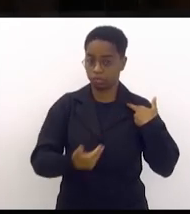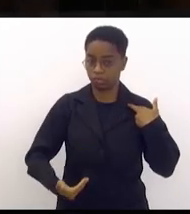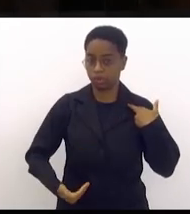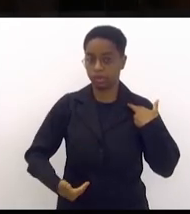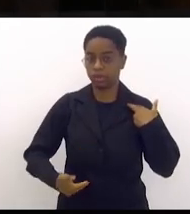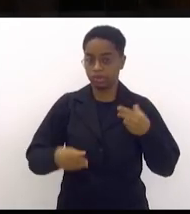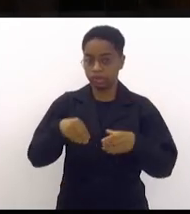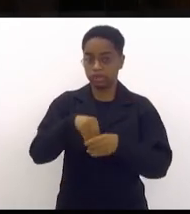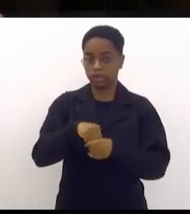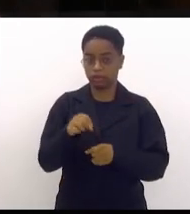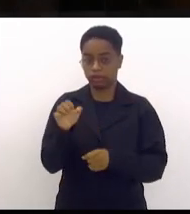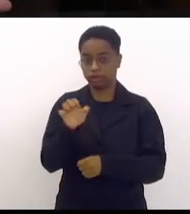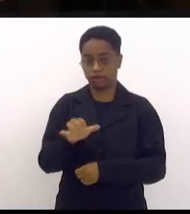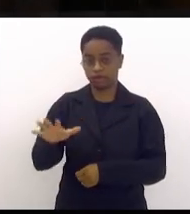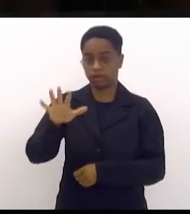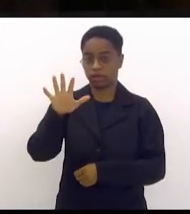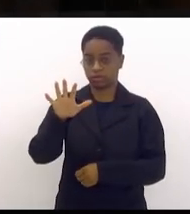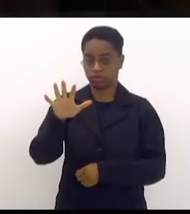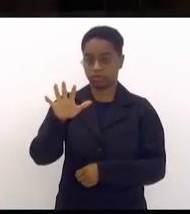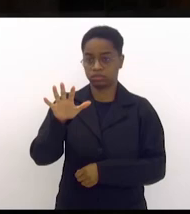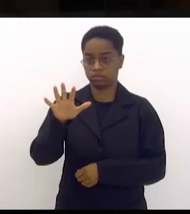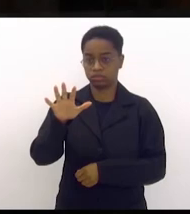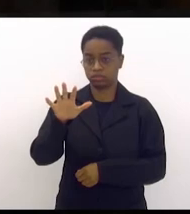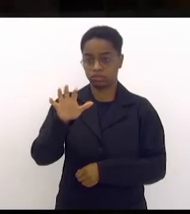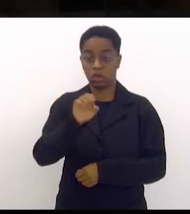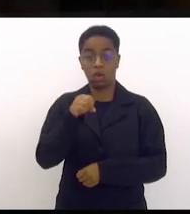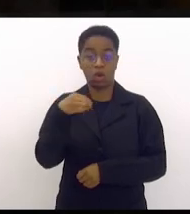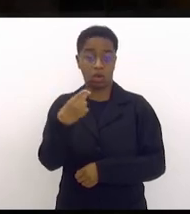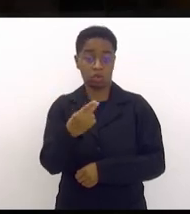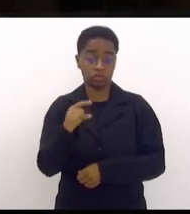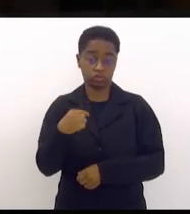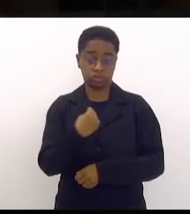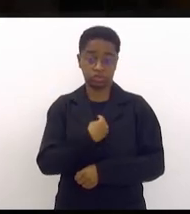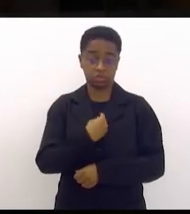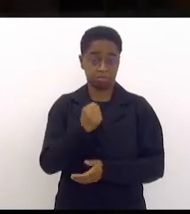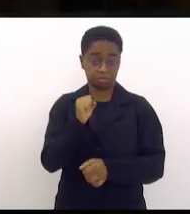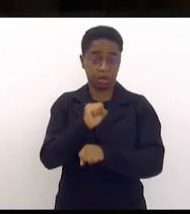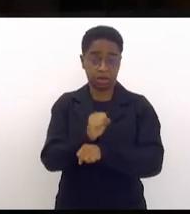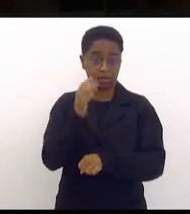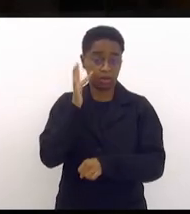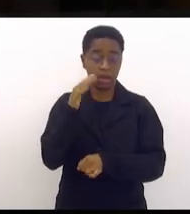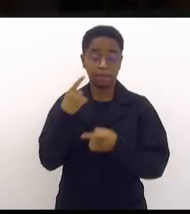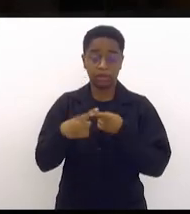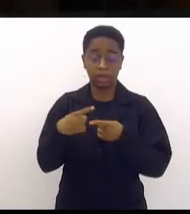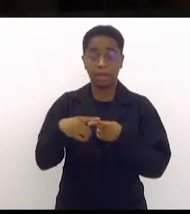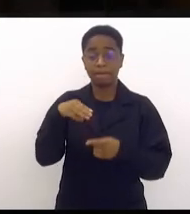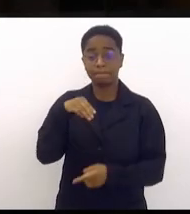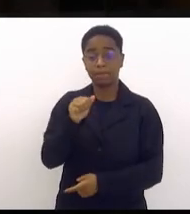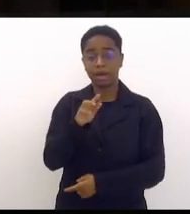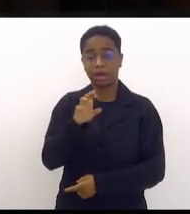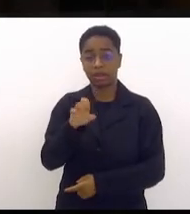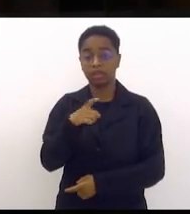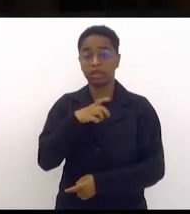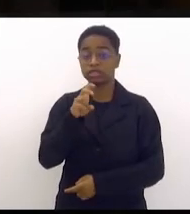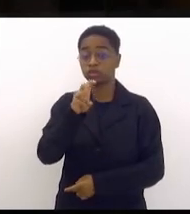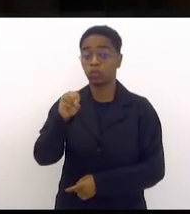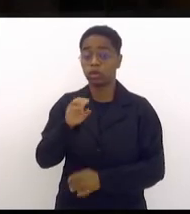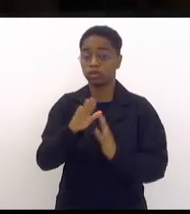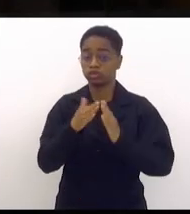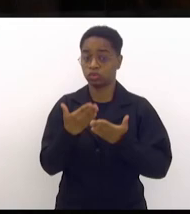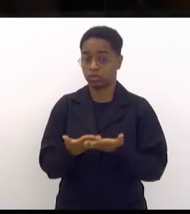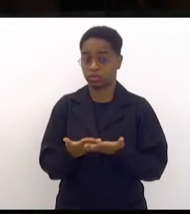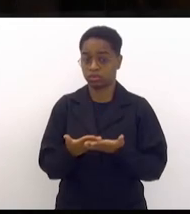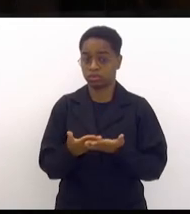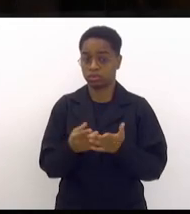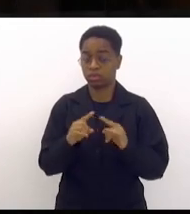das favelas, ou vamos deixar aqui de imaginar, a Maré tem 50 escolas, 47